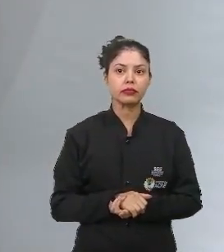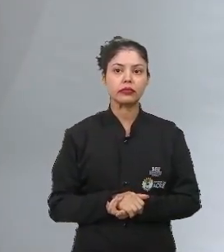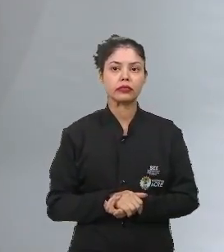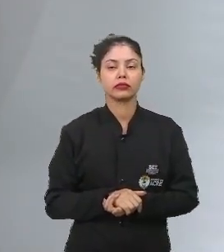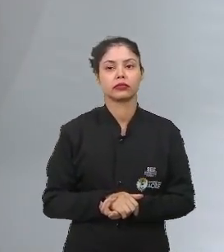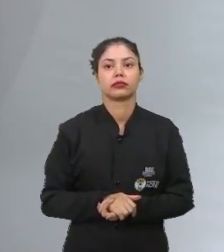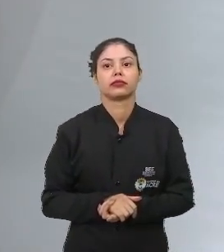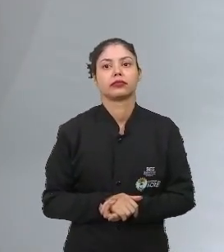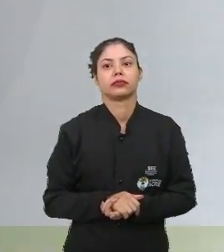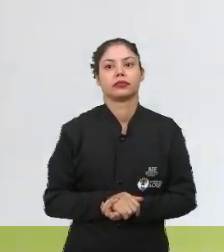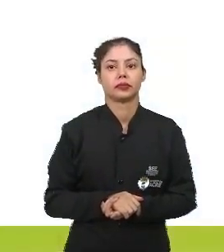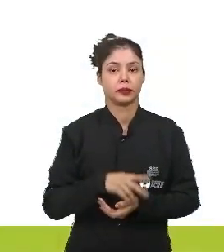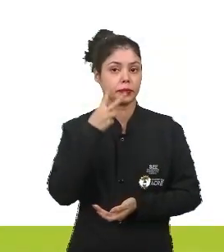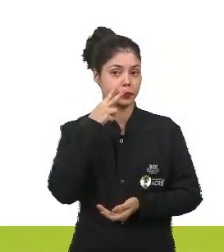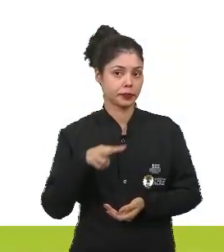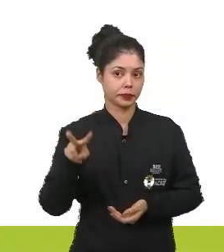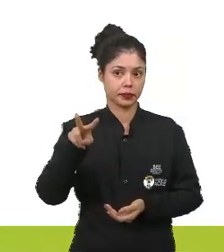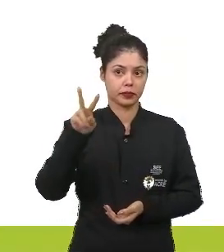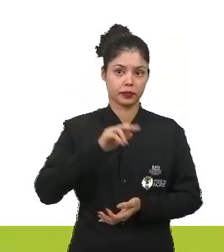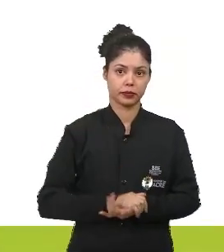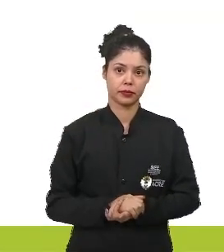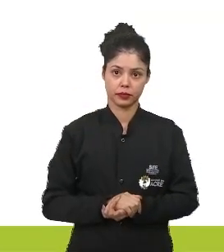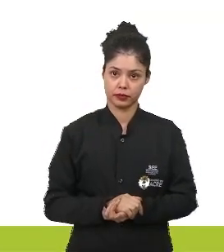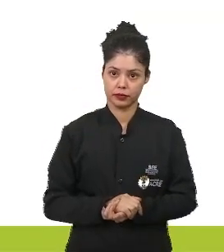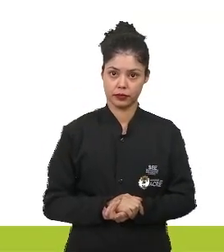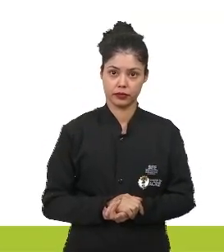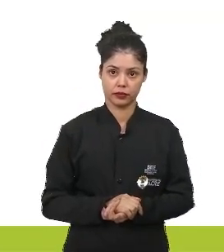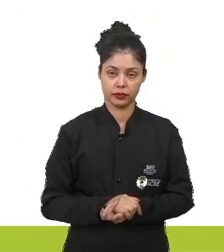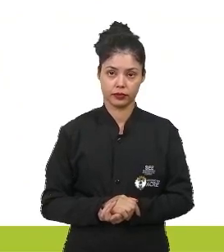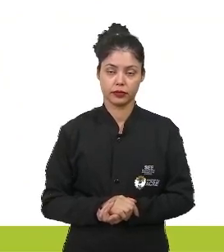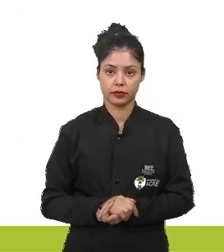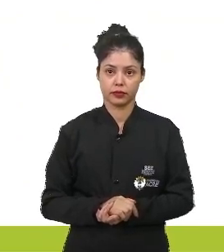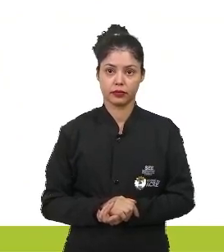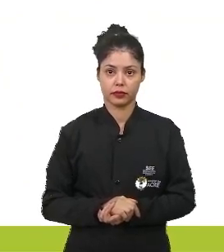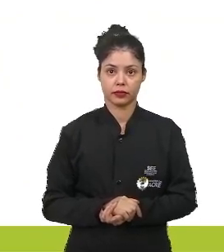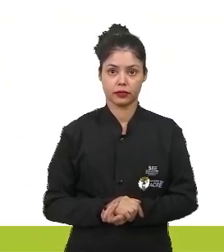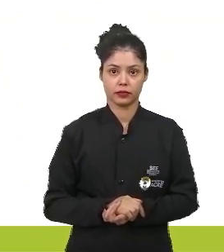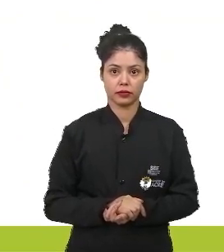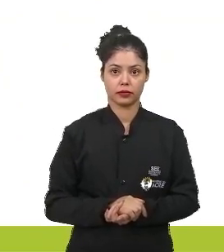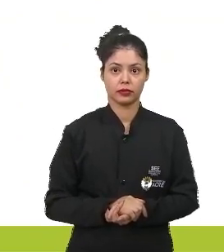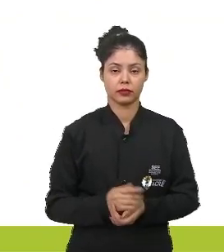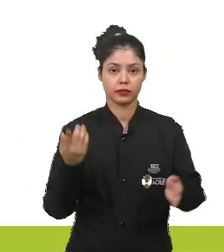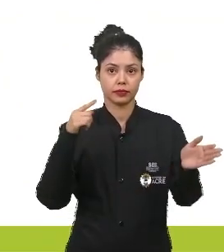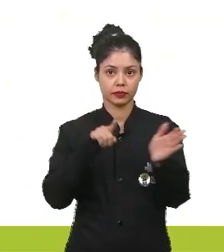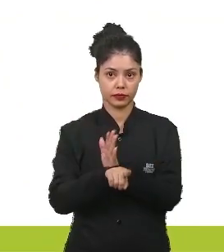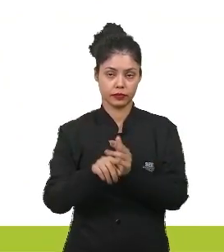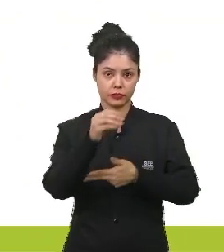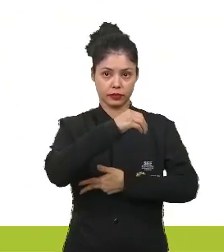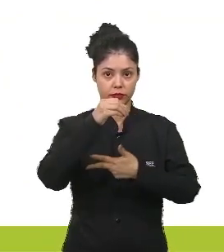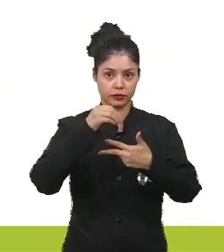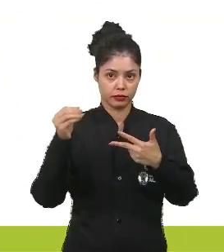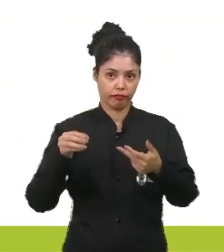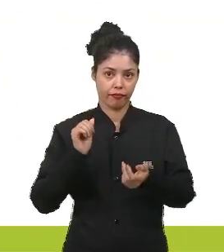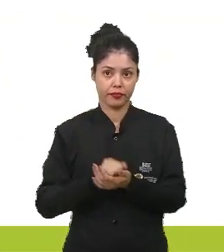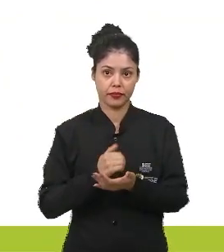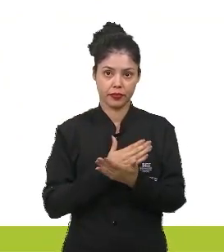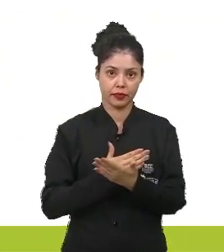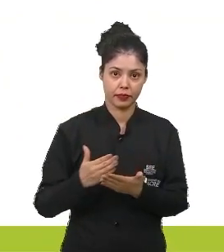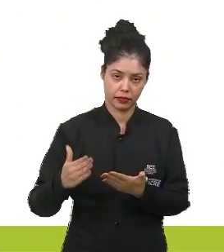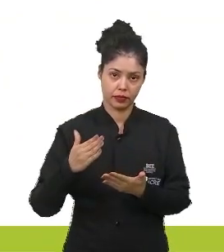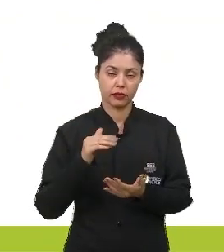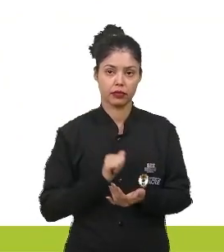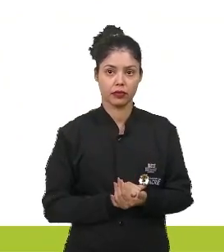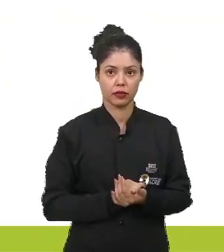durante essa aula. Vamos ver. Bom, questão do Enem. Começamos